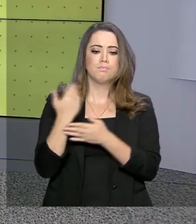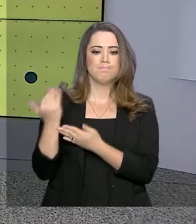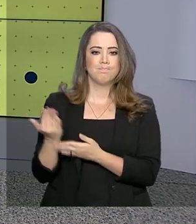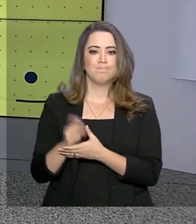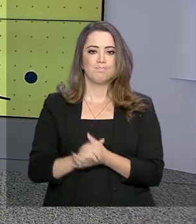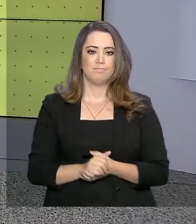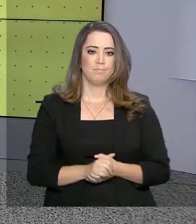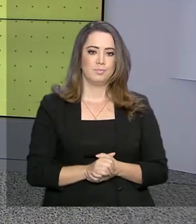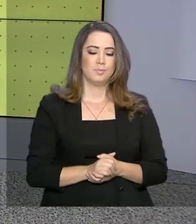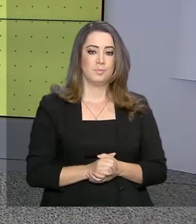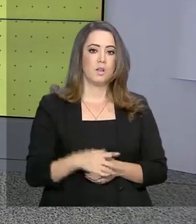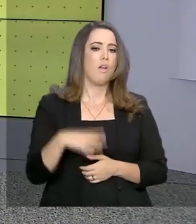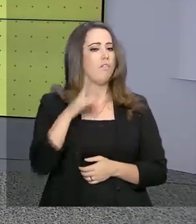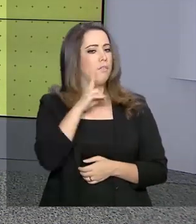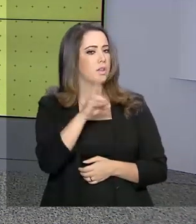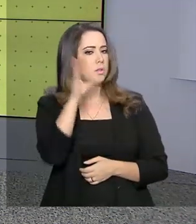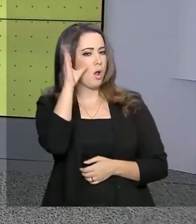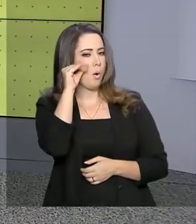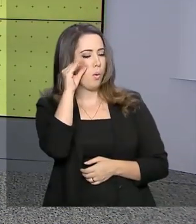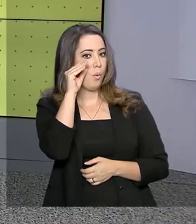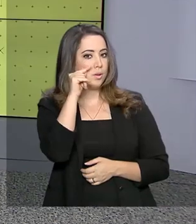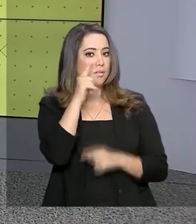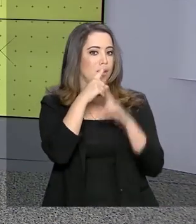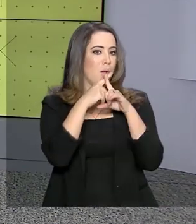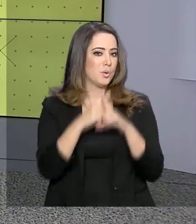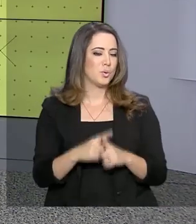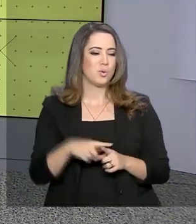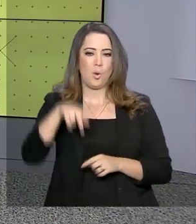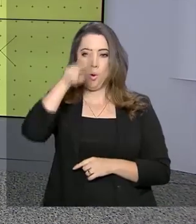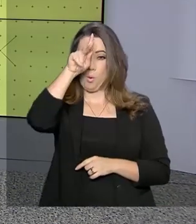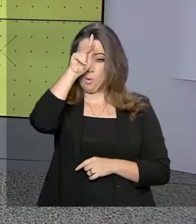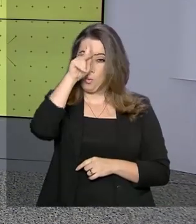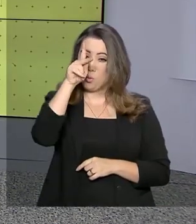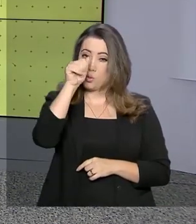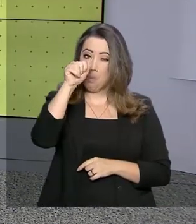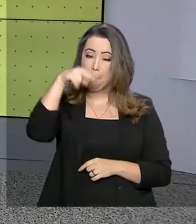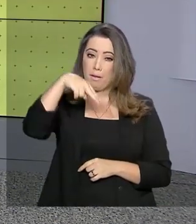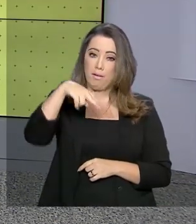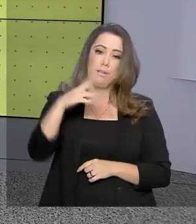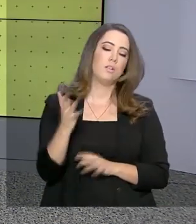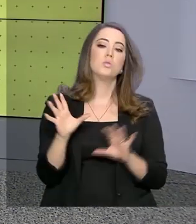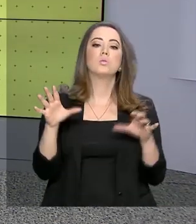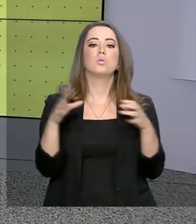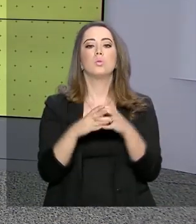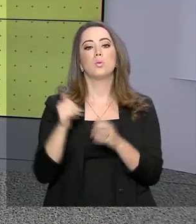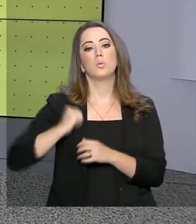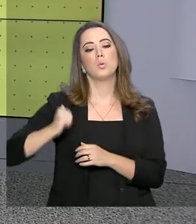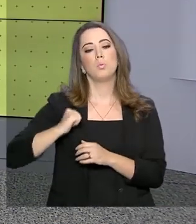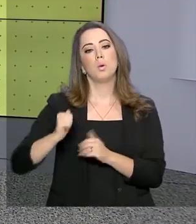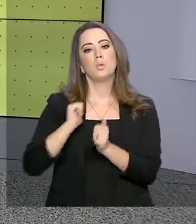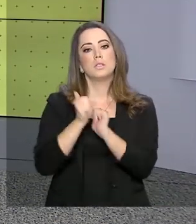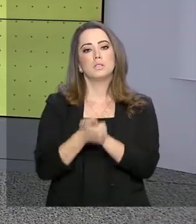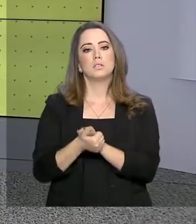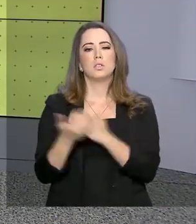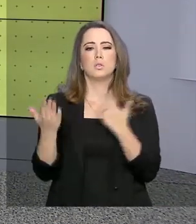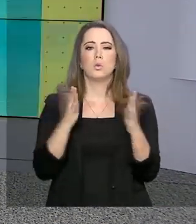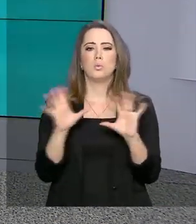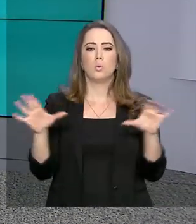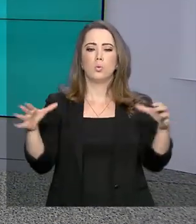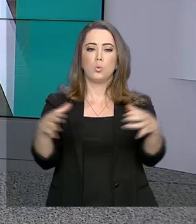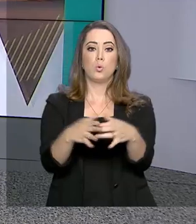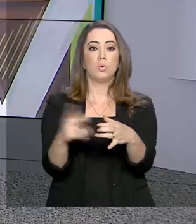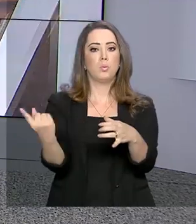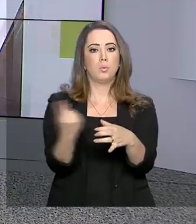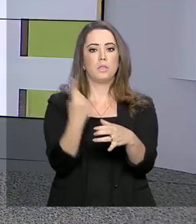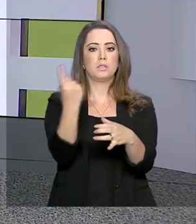E olha só, uma curiosidade dos Jogos Pan-americanos. Se os integrantes do programa Bolsa Atleta fossem uma nação